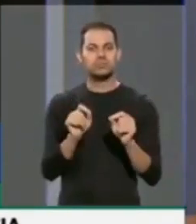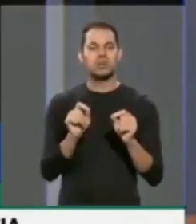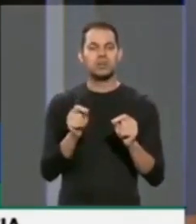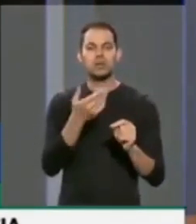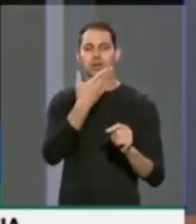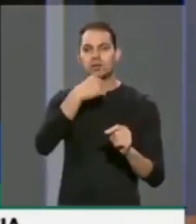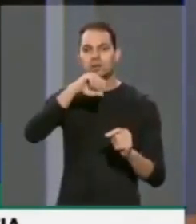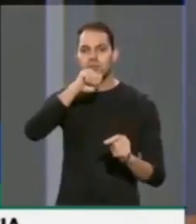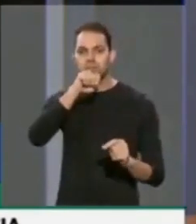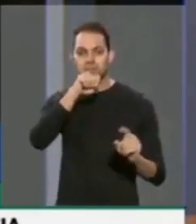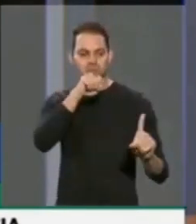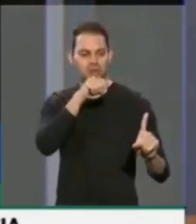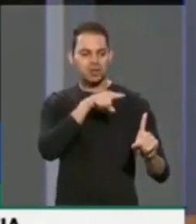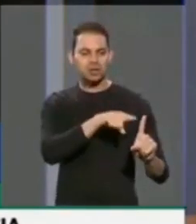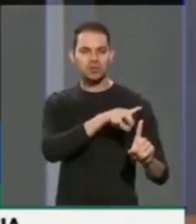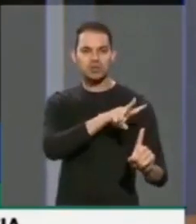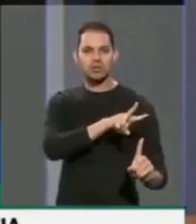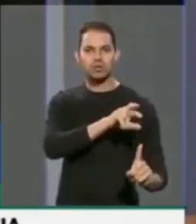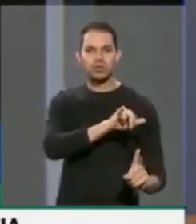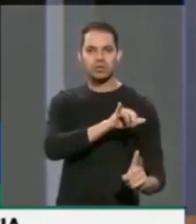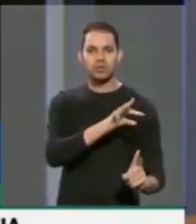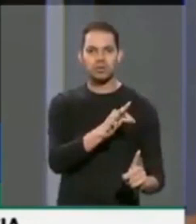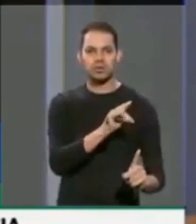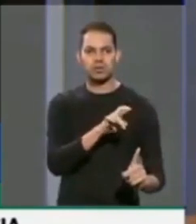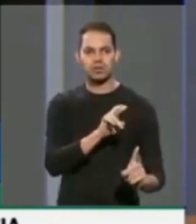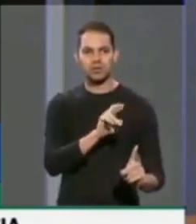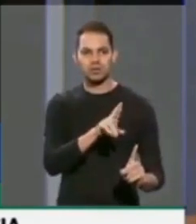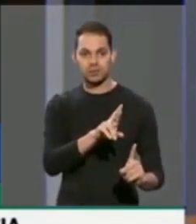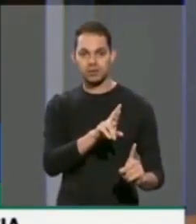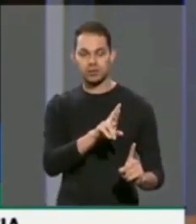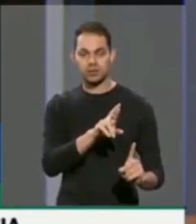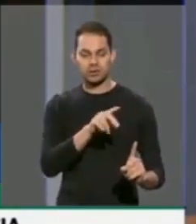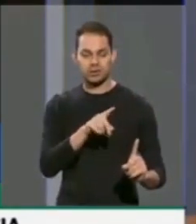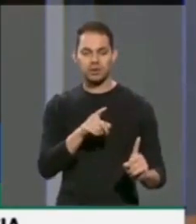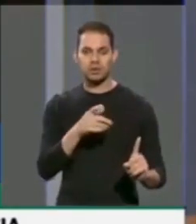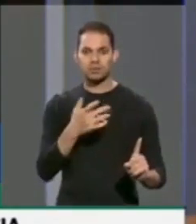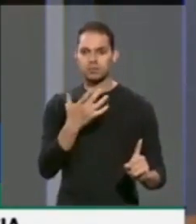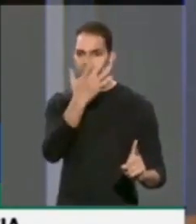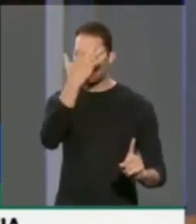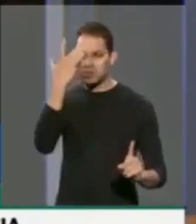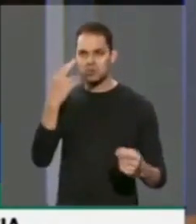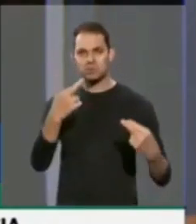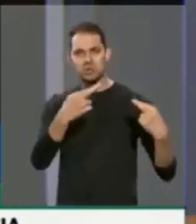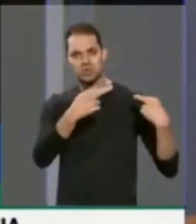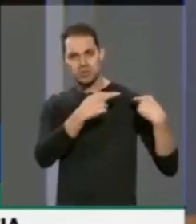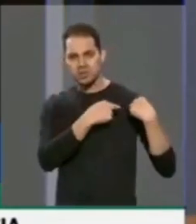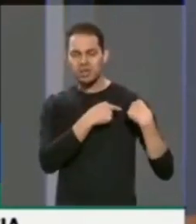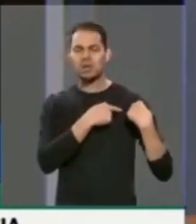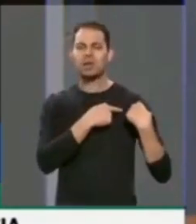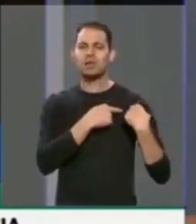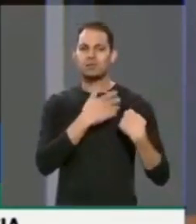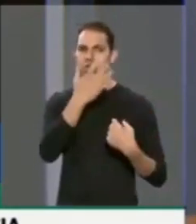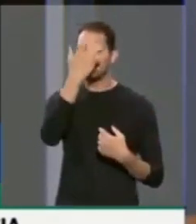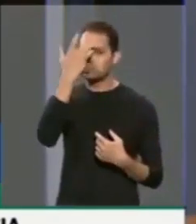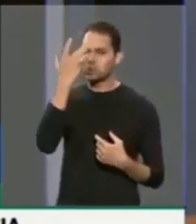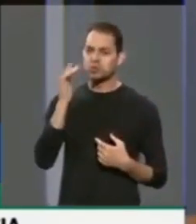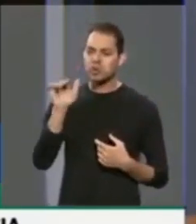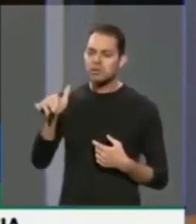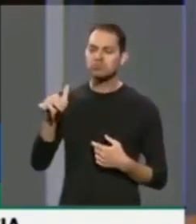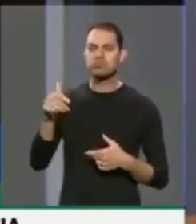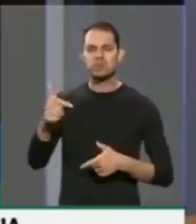pai do nosso líder Vitor Hugo, uma pessoa extremamente responsável, uma pessoa que